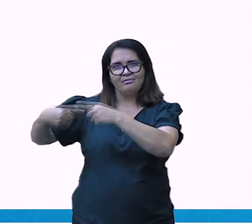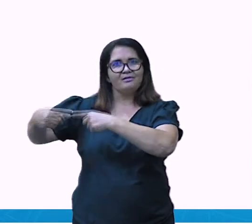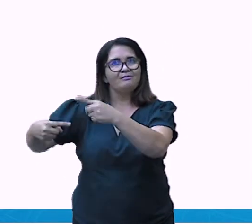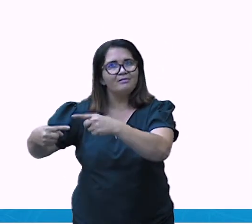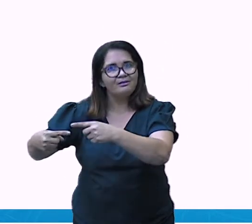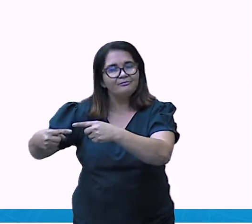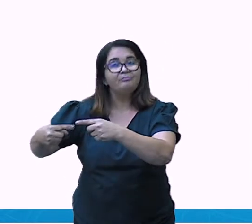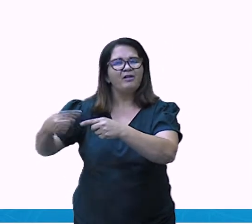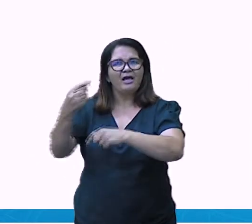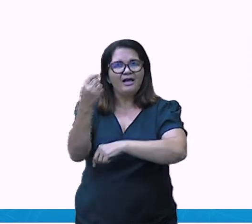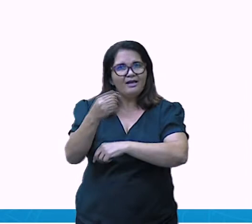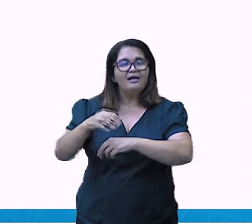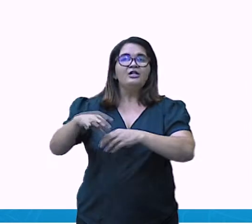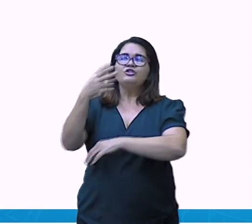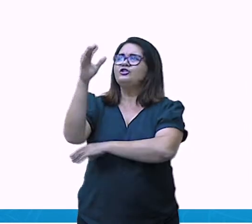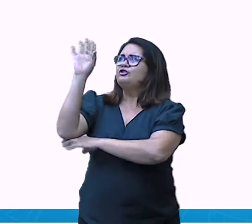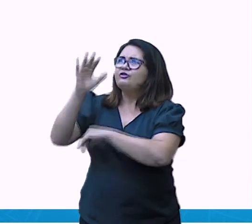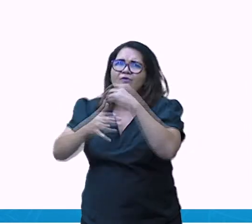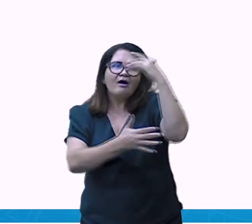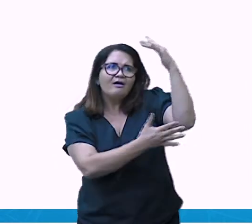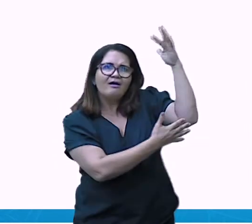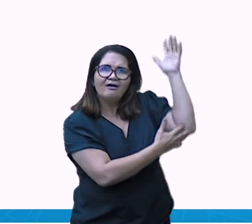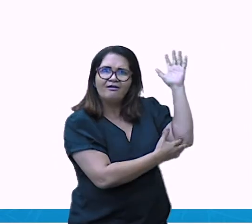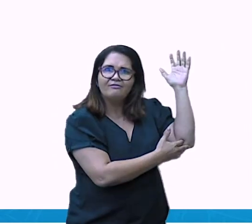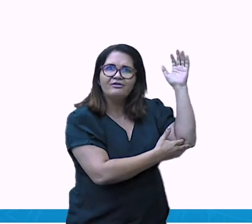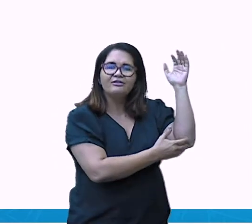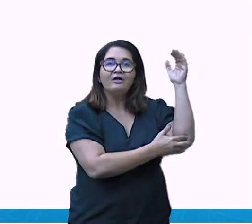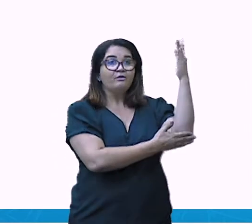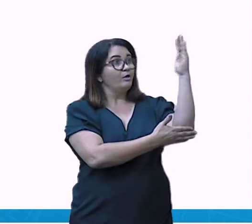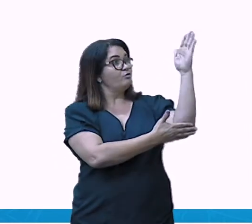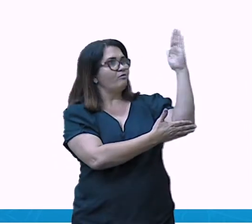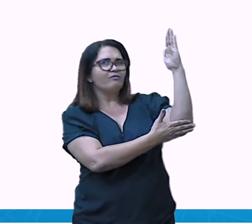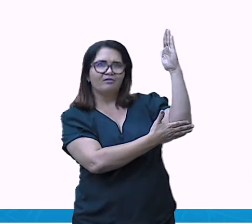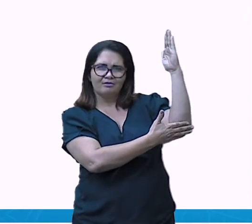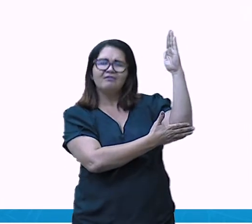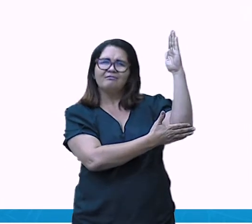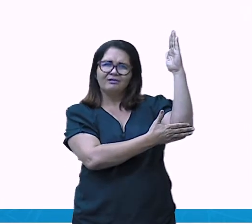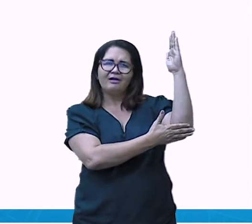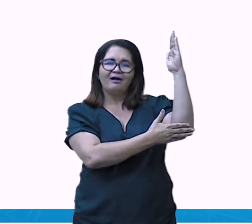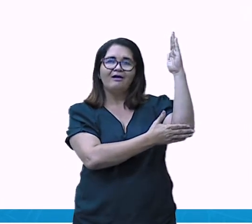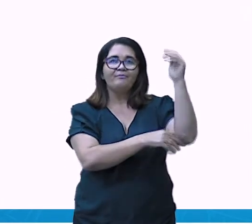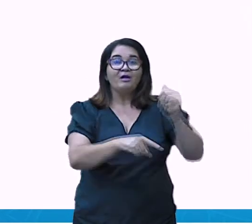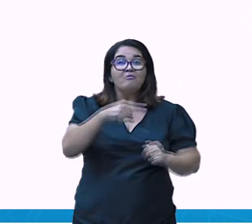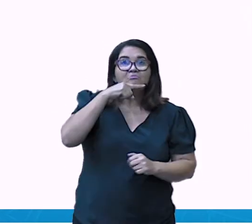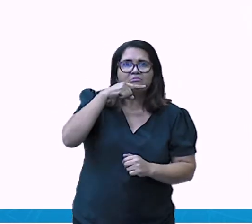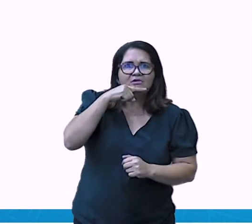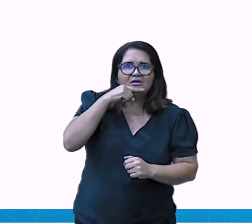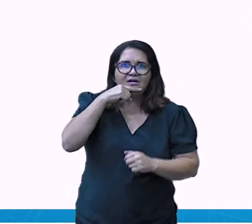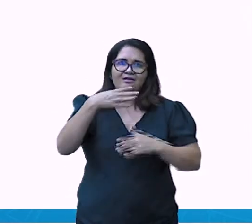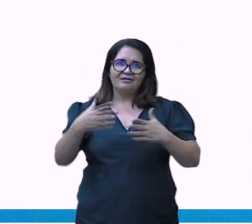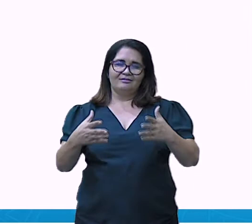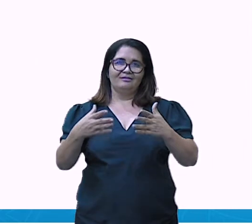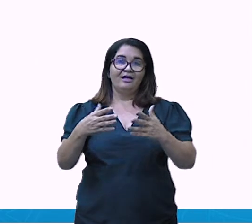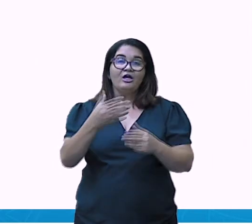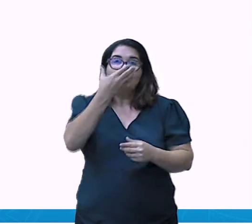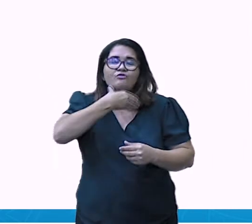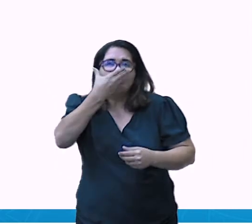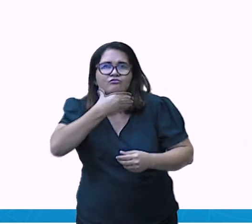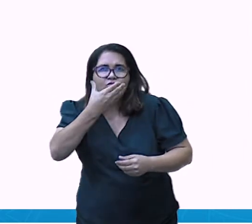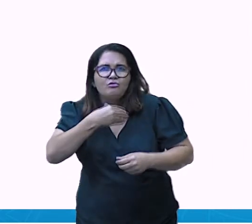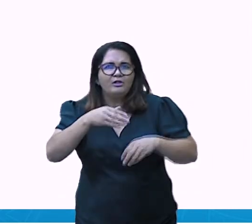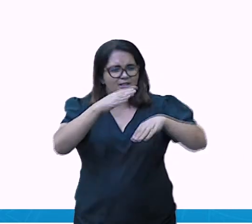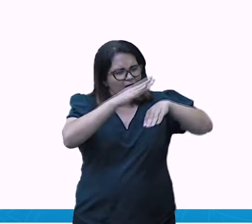planta, lenha, bagaço de cana de açúcar, resíduos agrícolas,